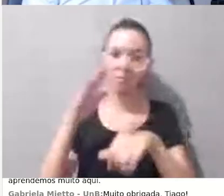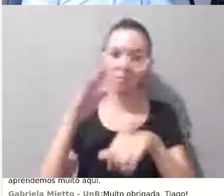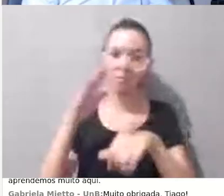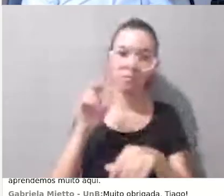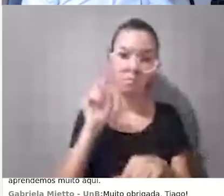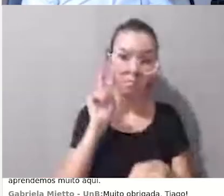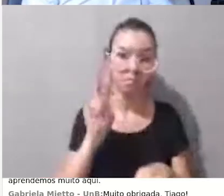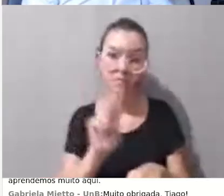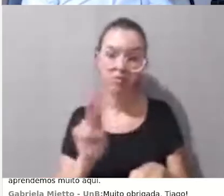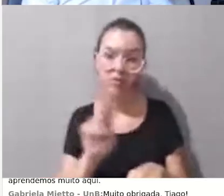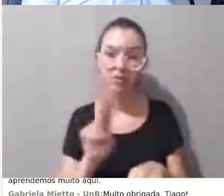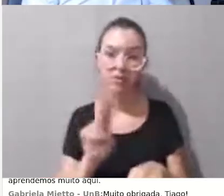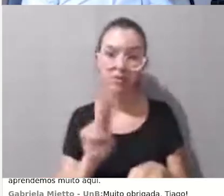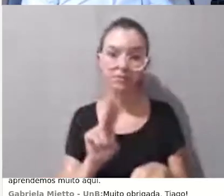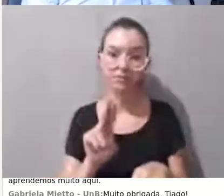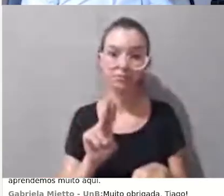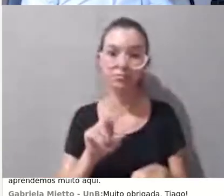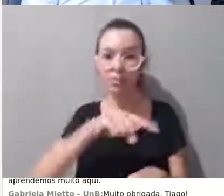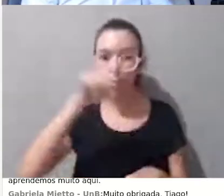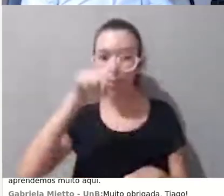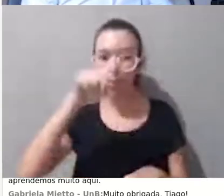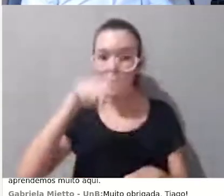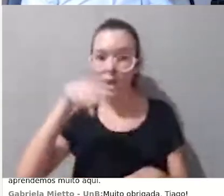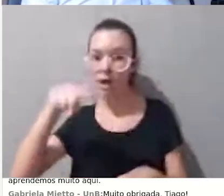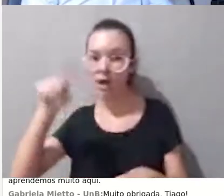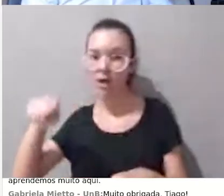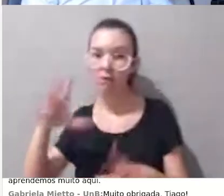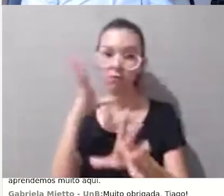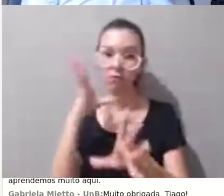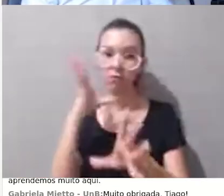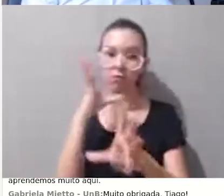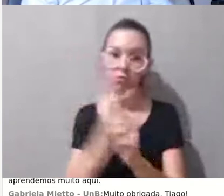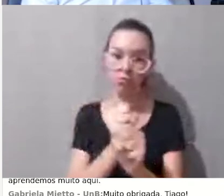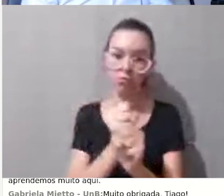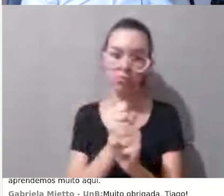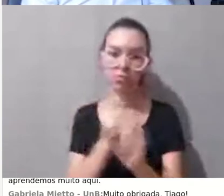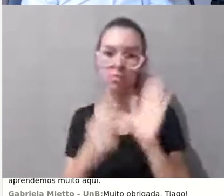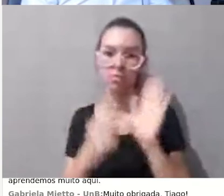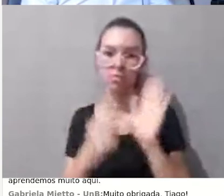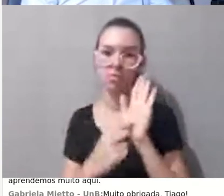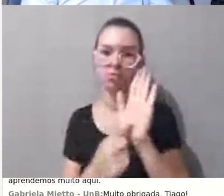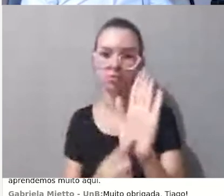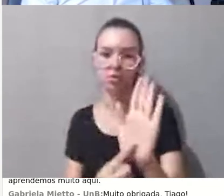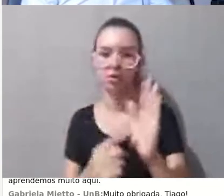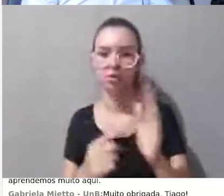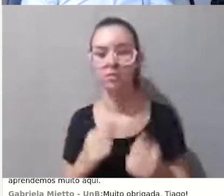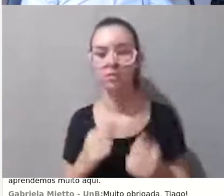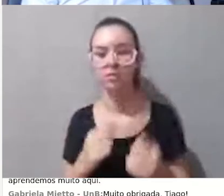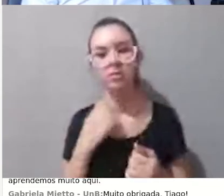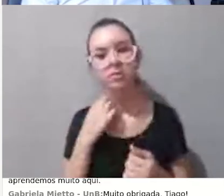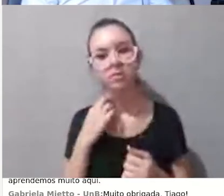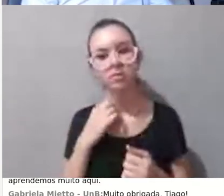que é o que eu mostrei, deixa eu partilhar aqui de novo, ele,